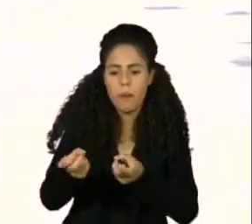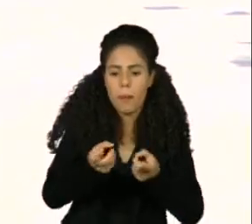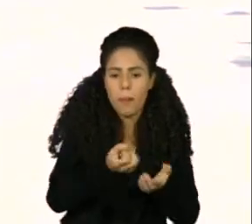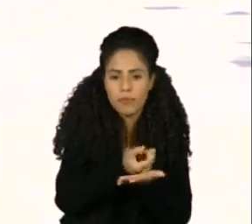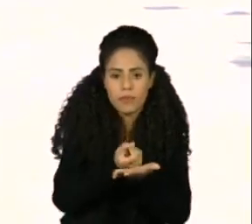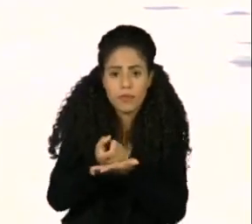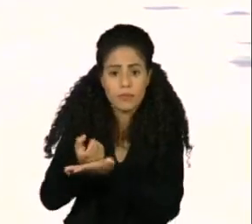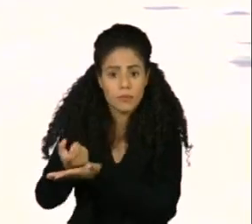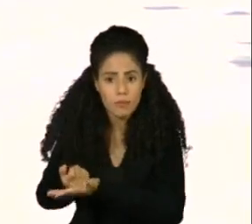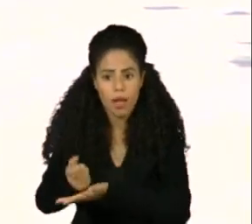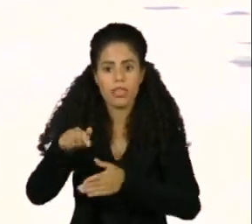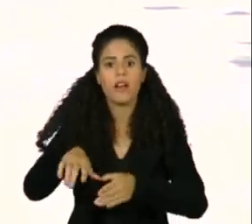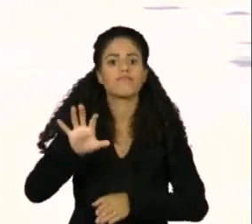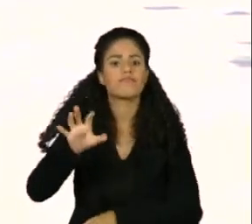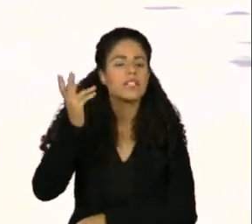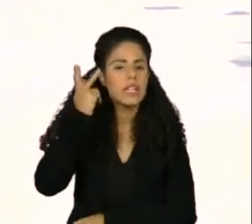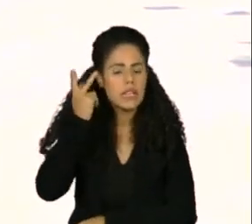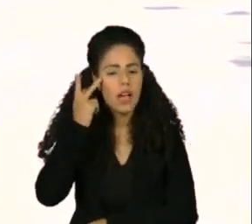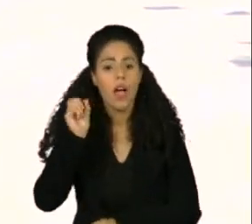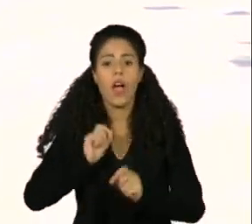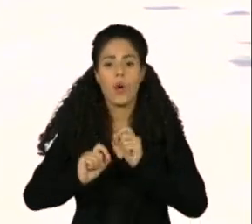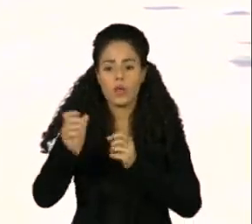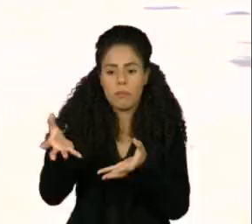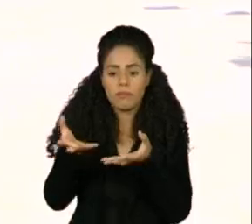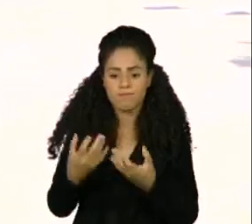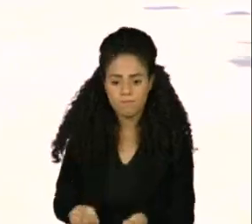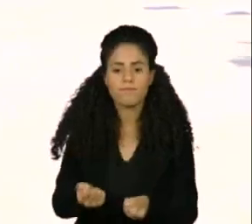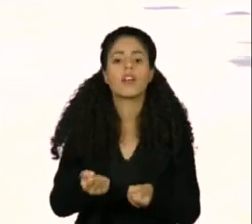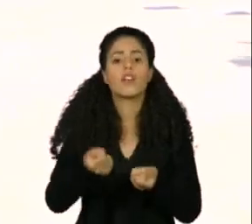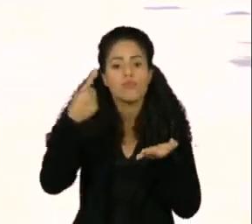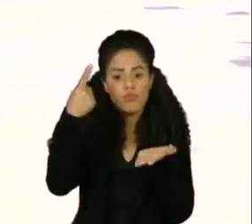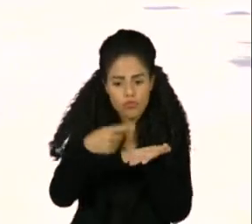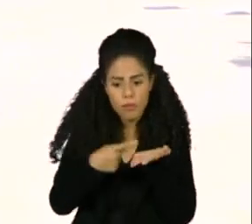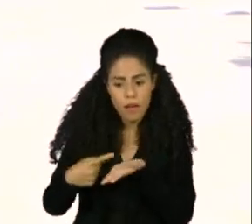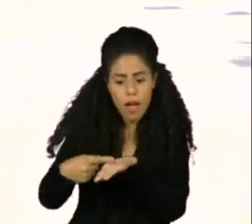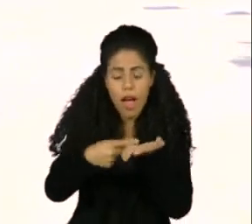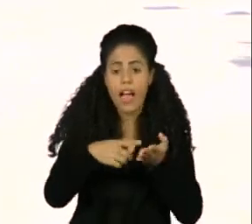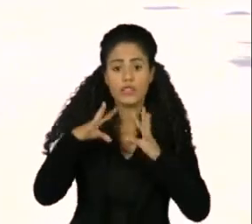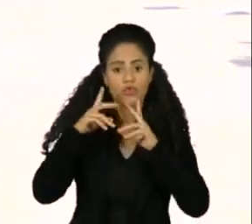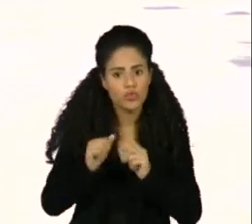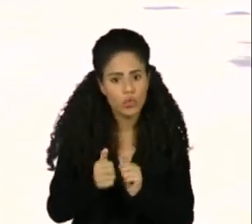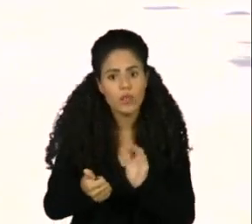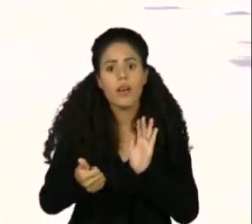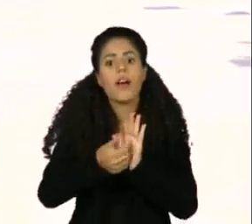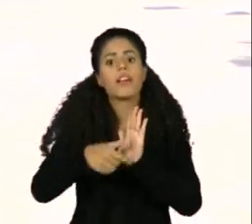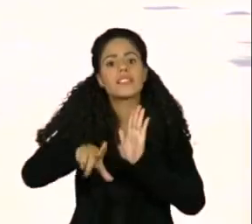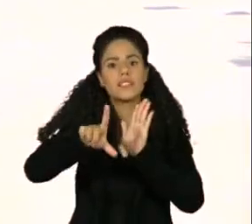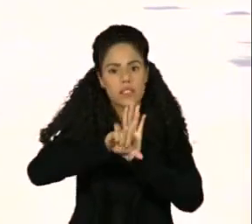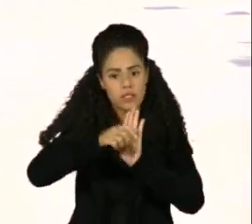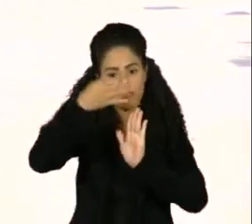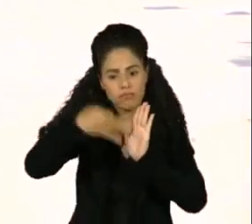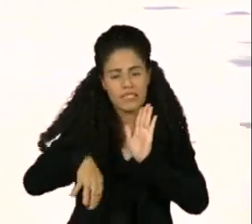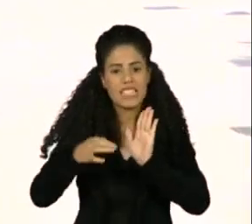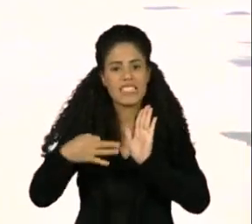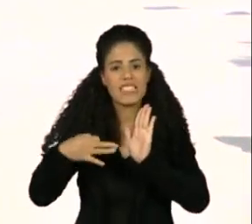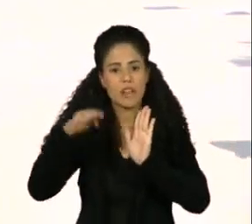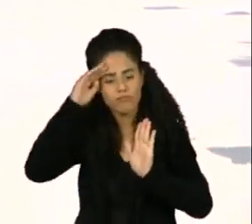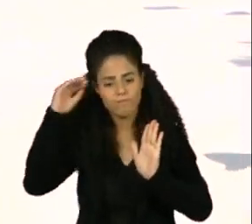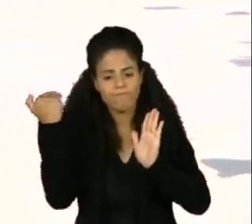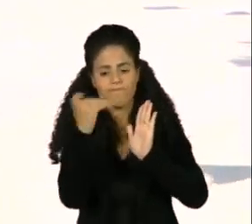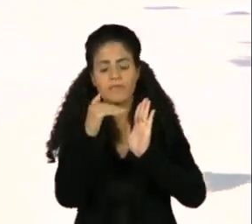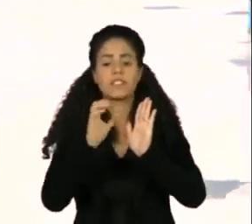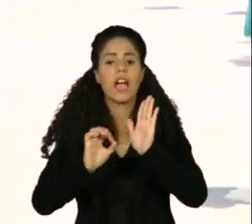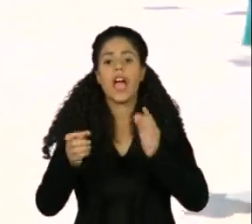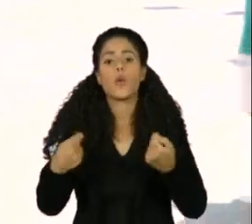Tesouro Estadual e que essa aquisição cumpriu exigências legais e os decretos estadual e nacional de